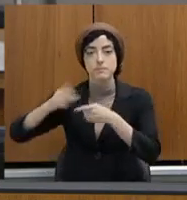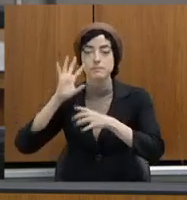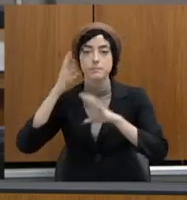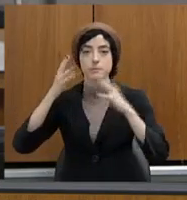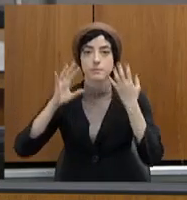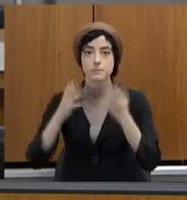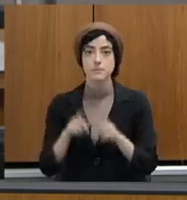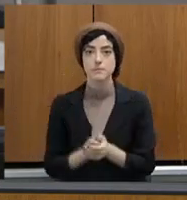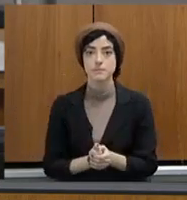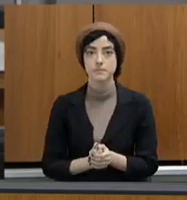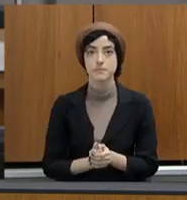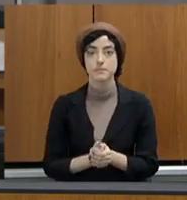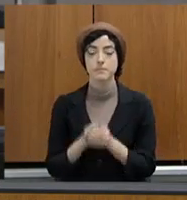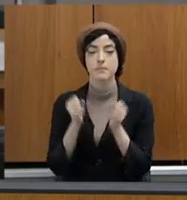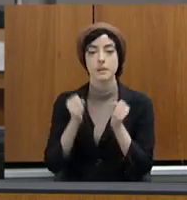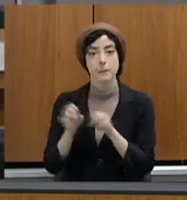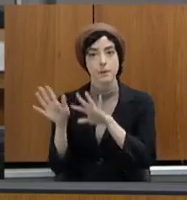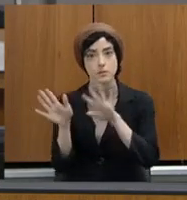Pode passar?